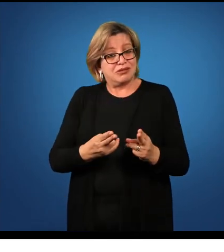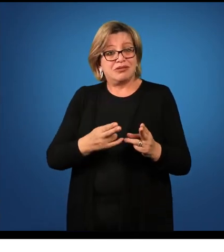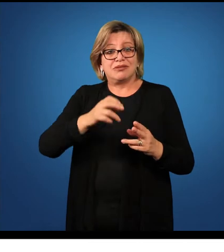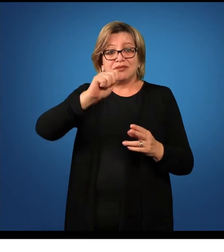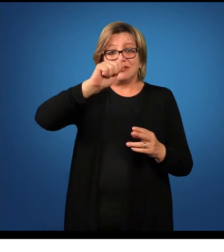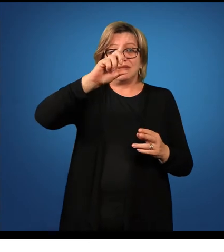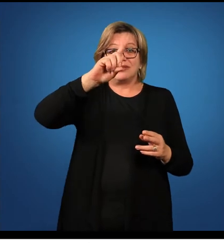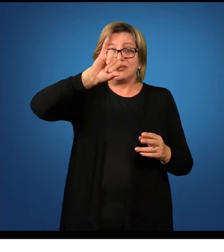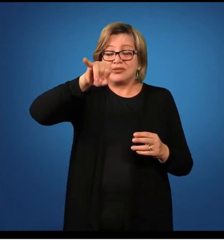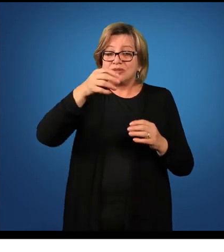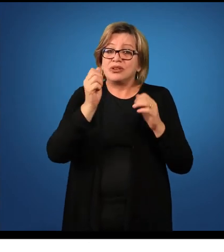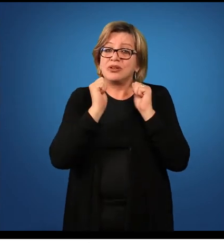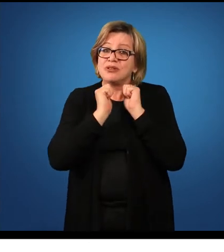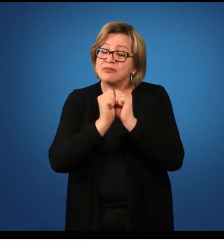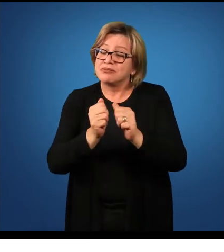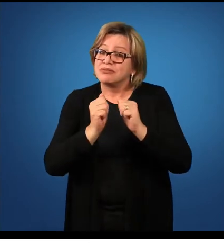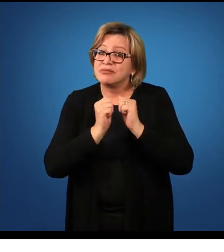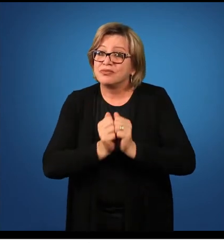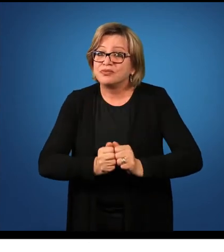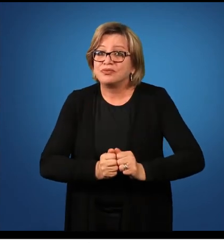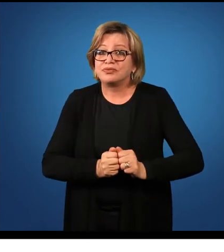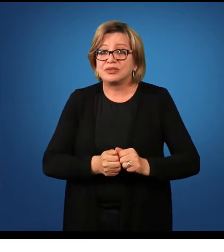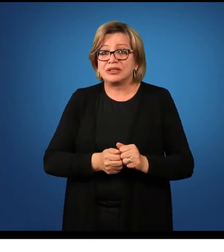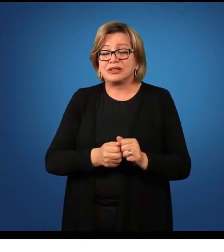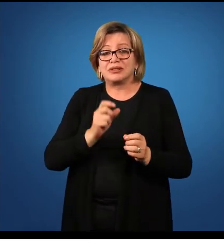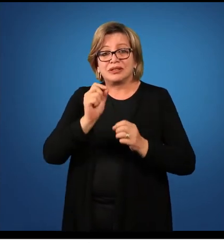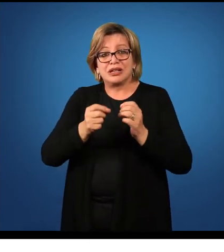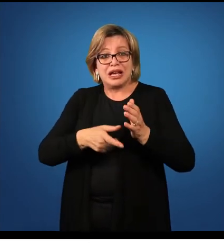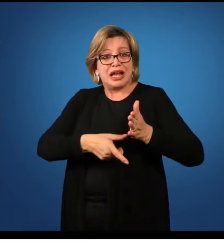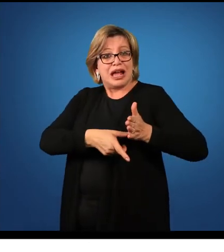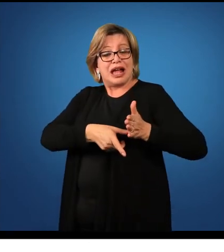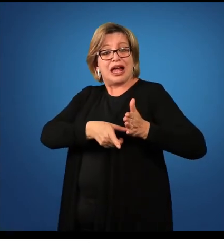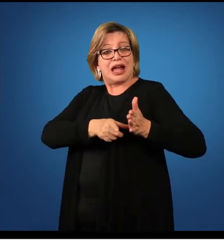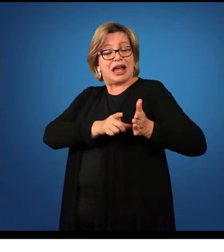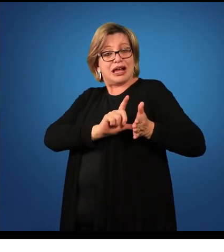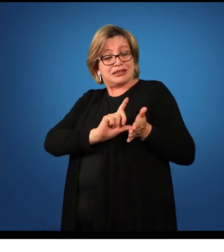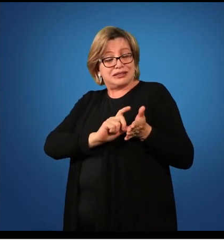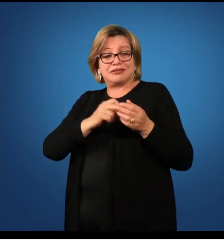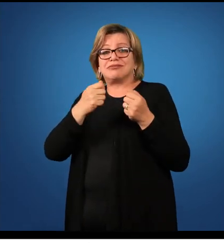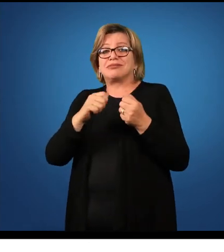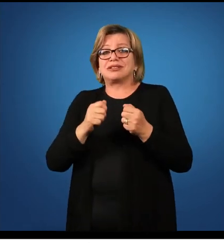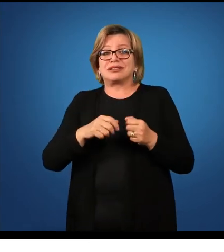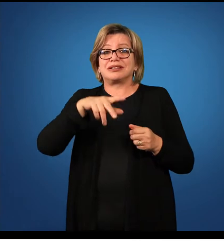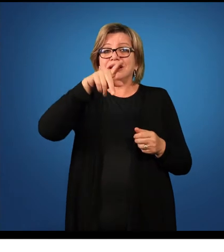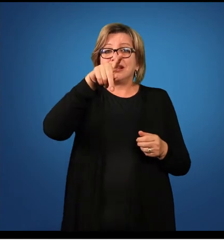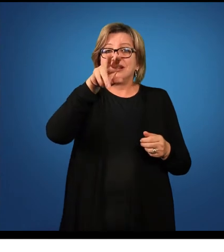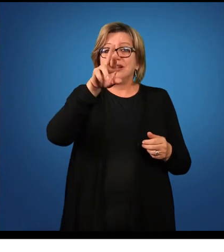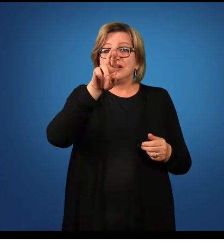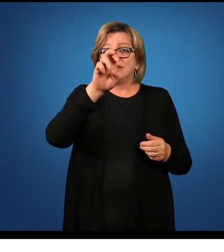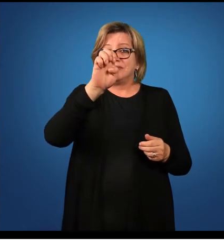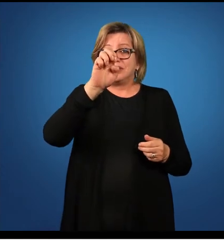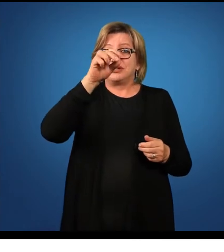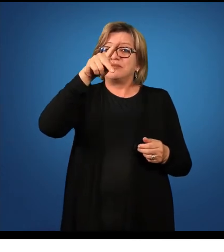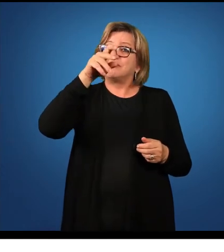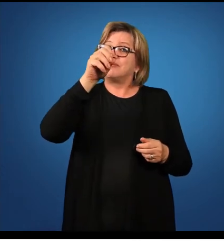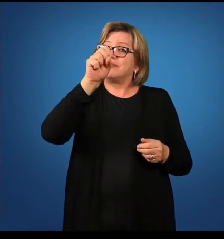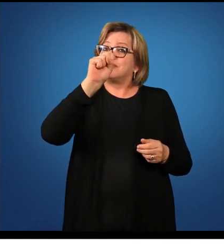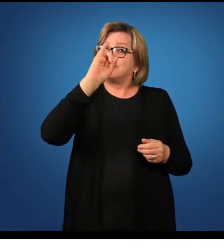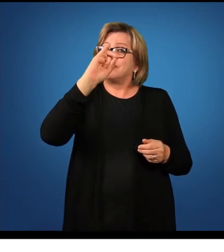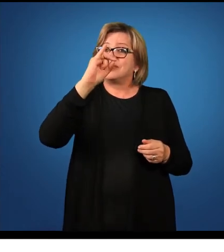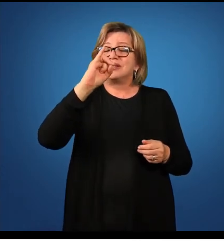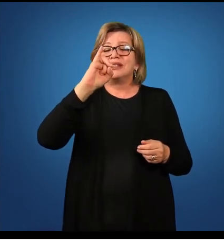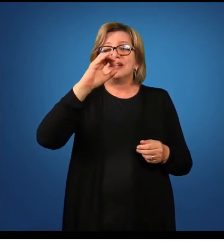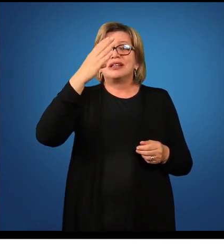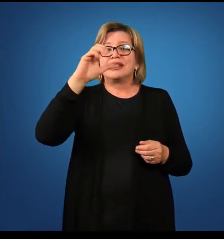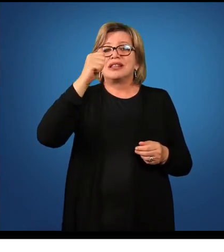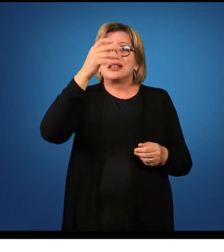adverbial de companhia. Então, isto é, antecedido pela preposição com. Então, assim ficaria